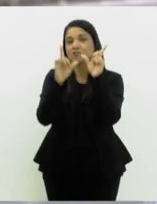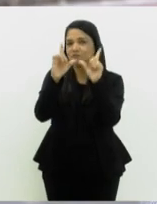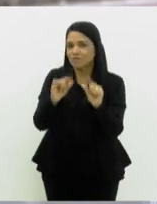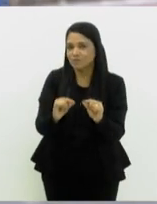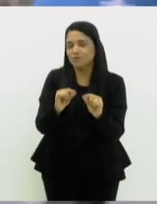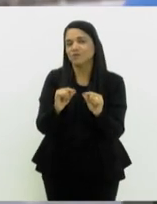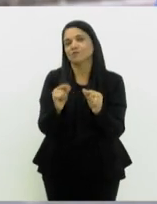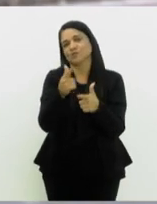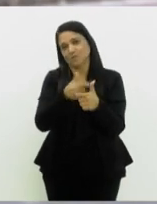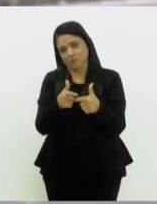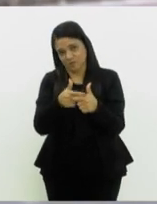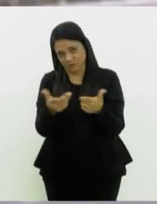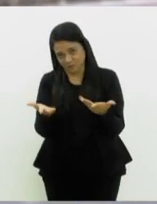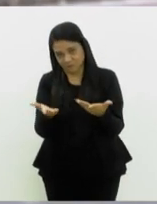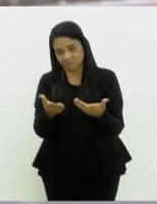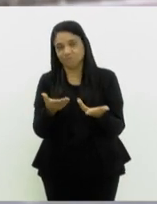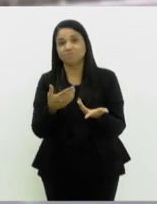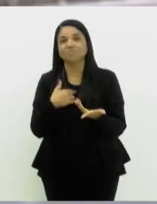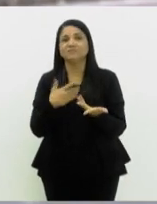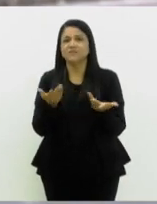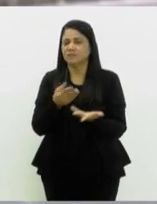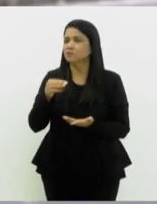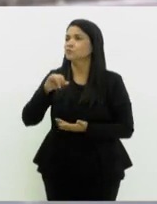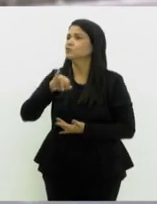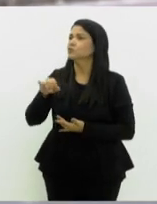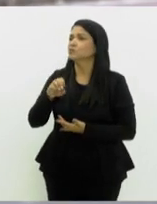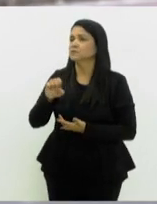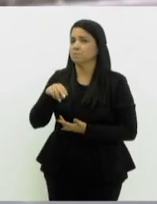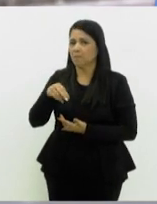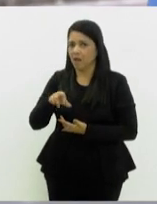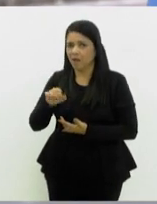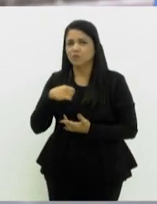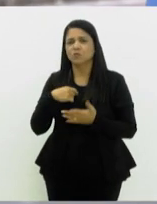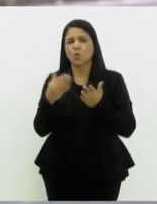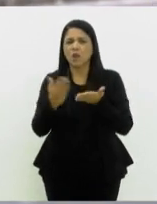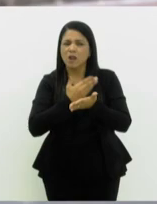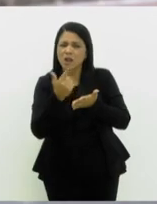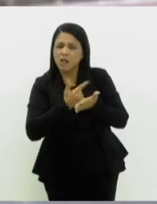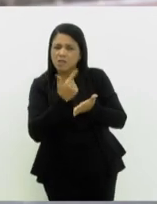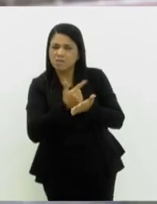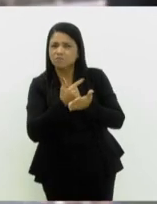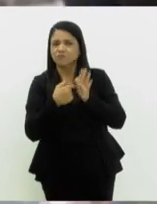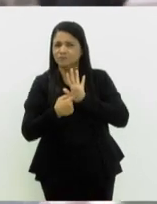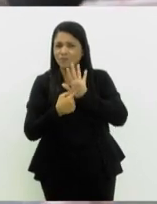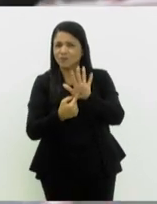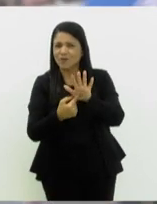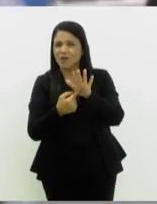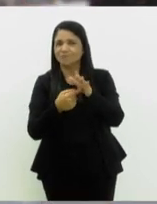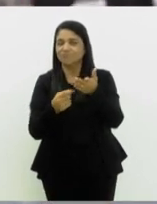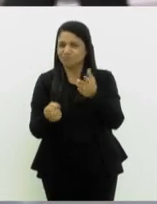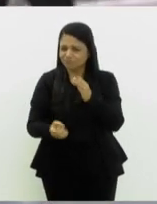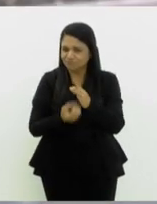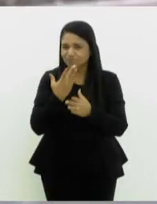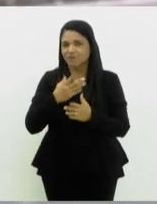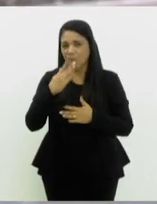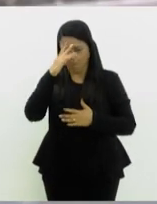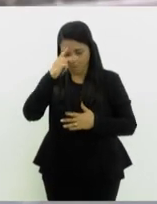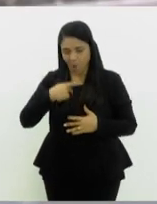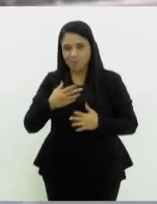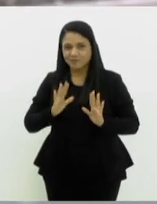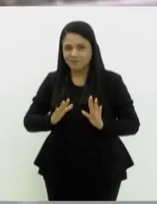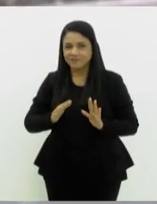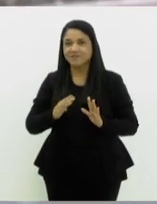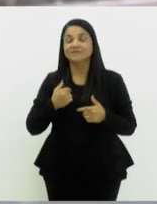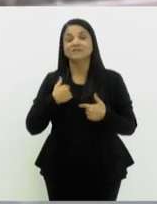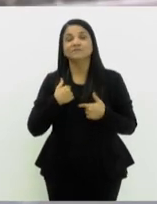conflitos. Sr. Josemar, durante esse evento, o senhor também vai apresentar um livro de sua autoria. O que diz esse livro? O o senhor mostra nesse livro? Na realidade,